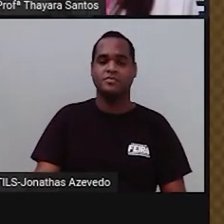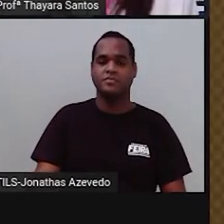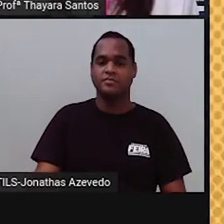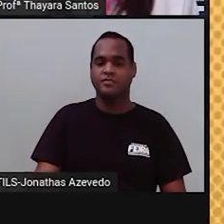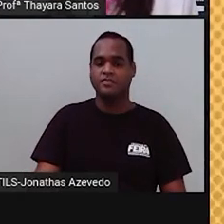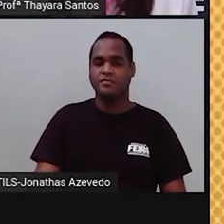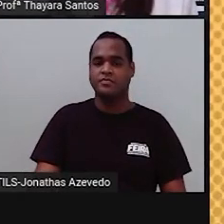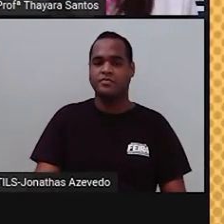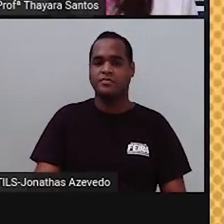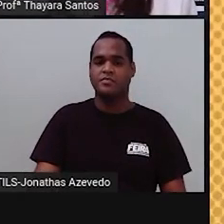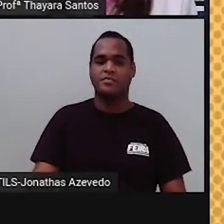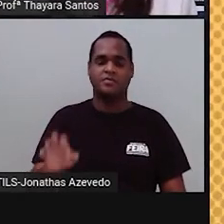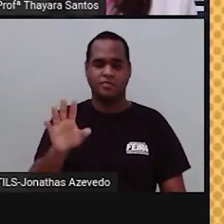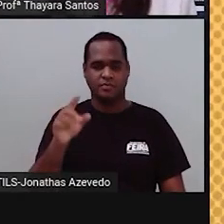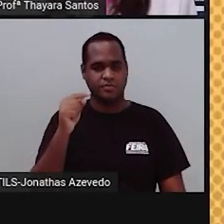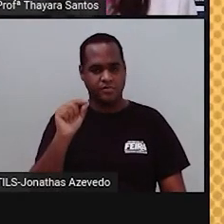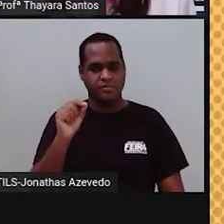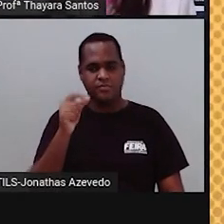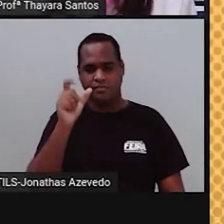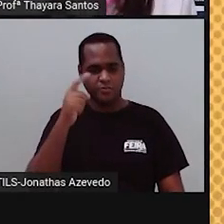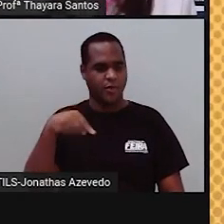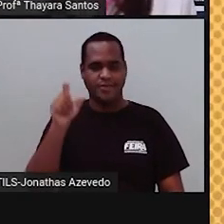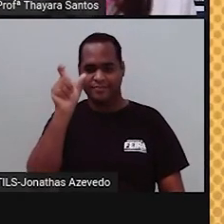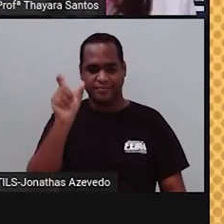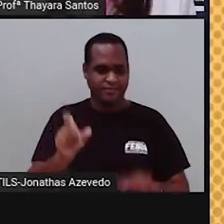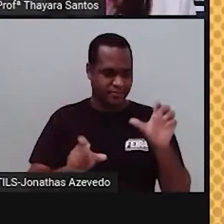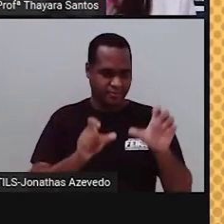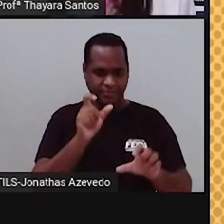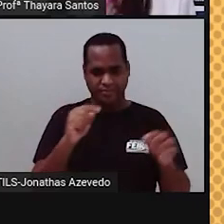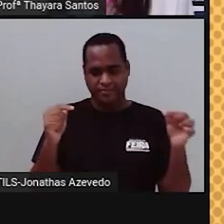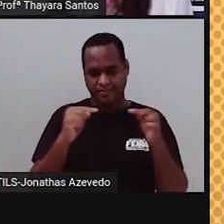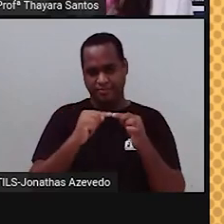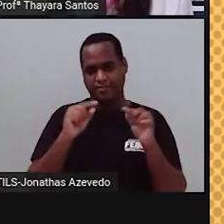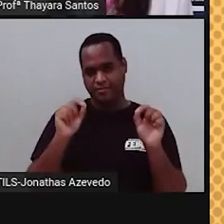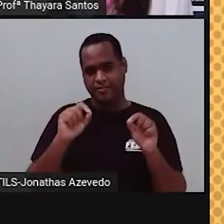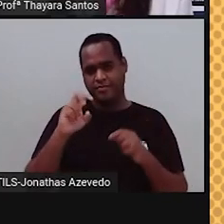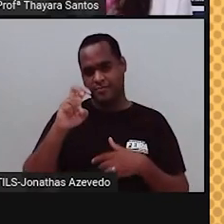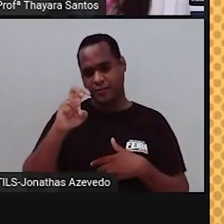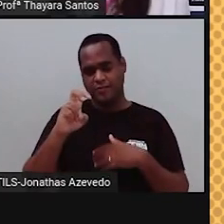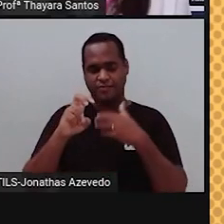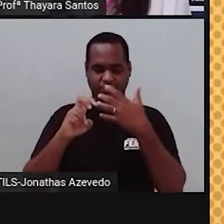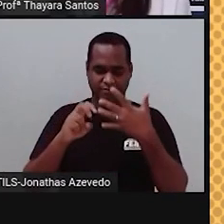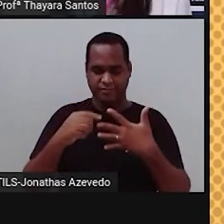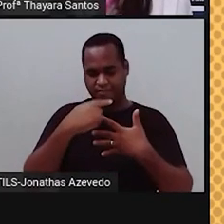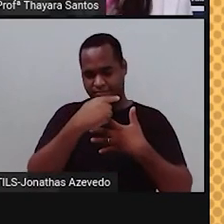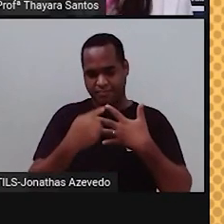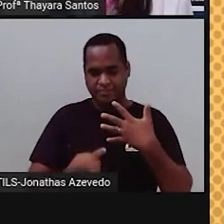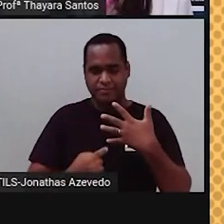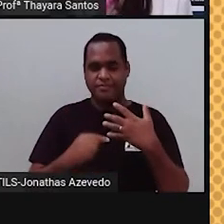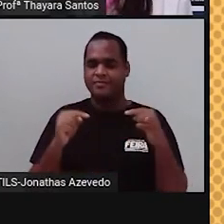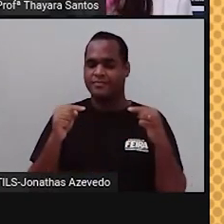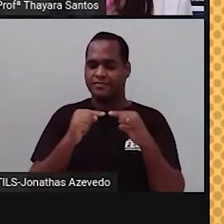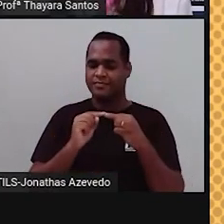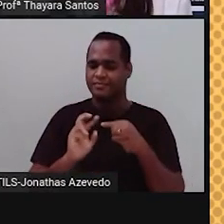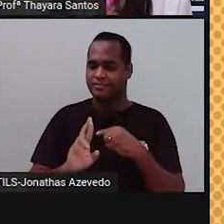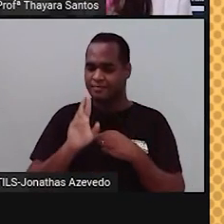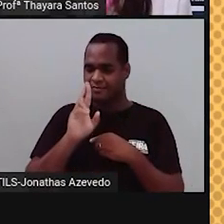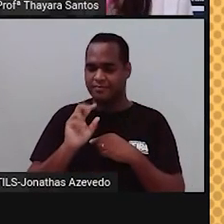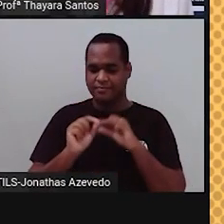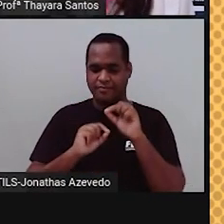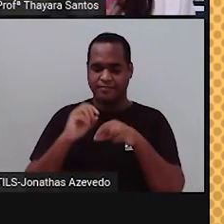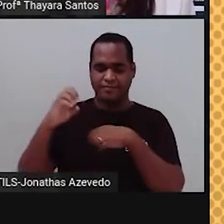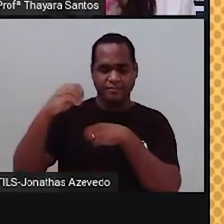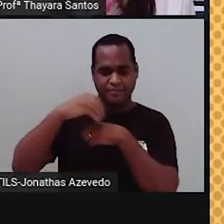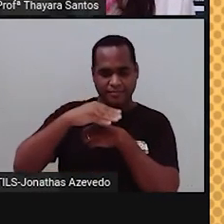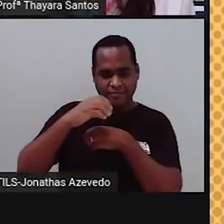Então, na nossa espécie, os seres humanos, a gente apresenta cinco sentidos que vão ser responsáveis pela captação de informações